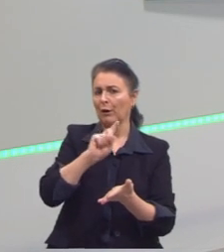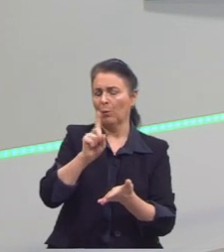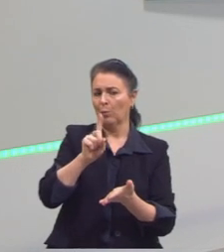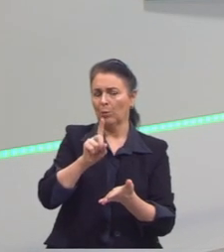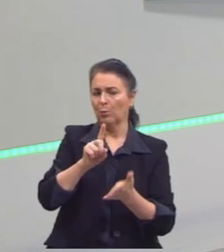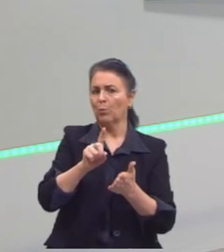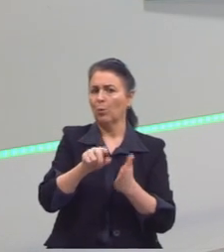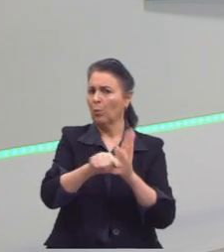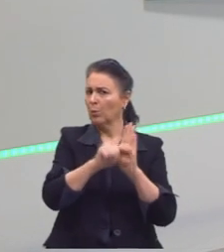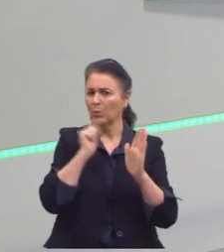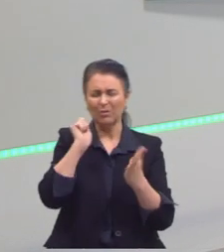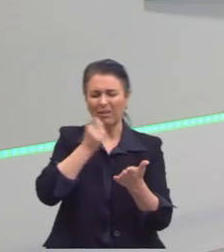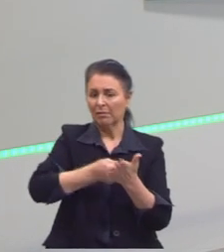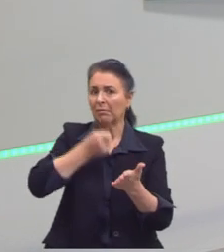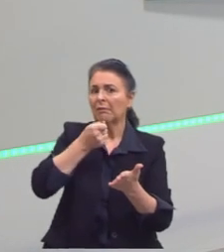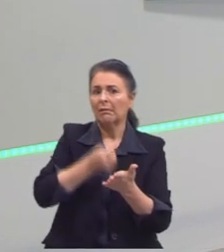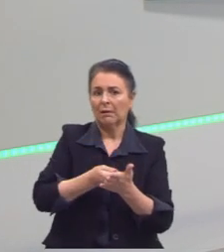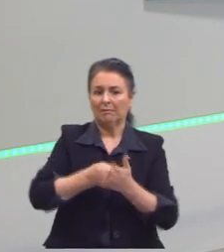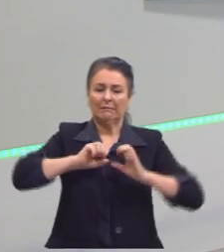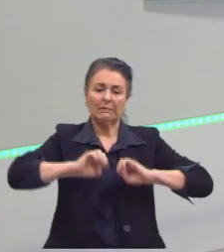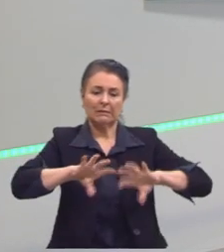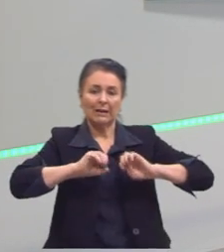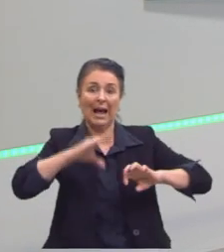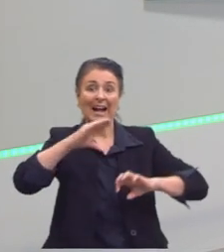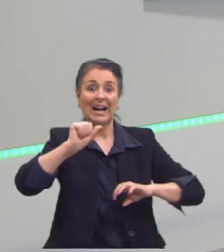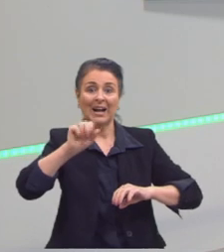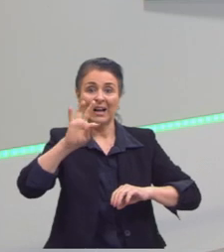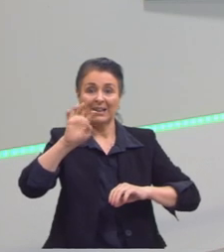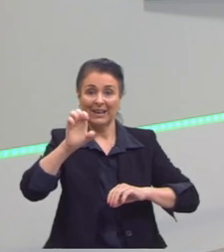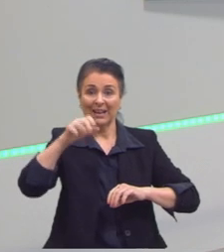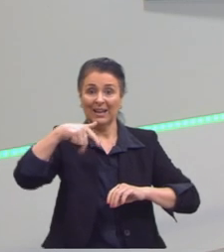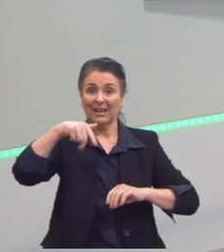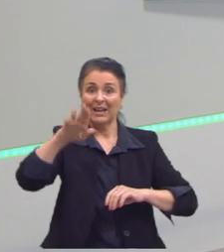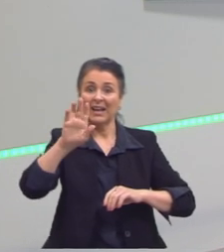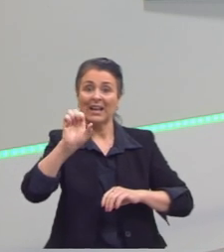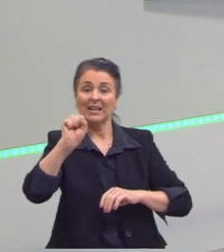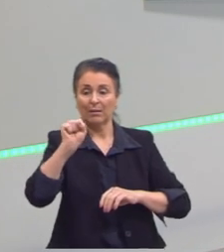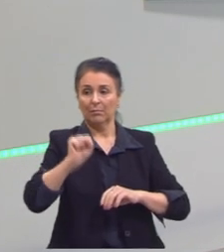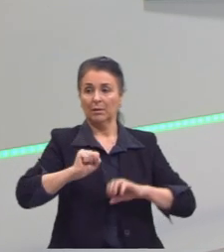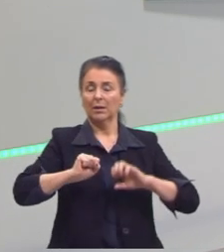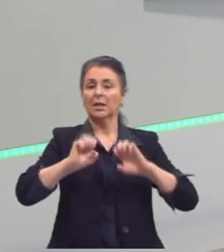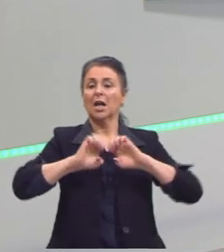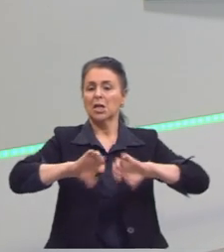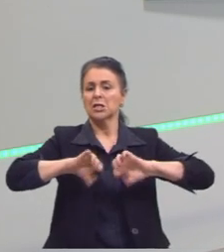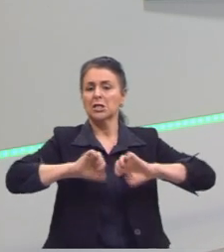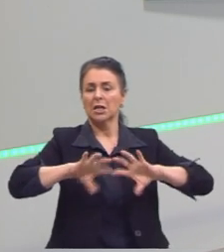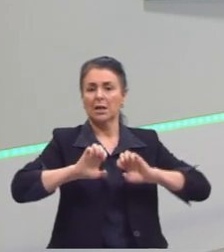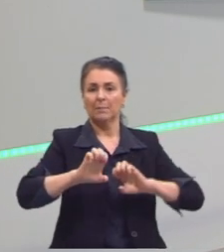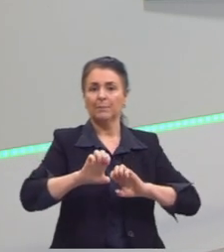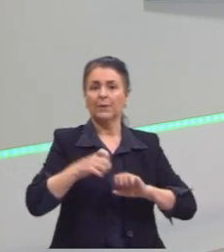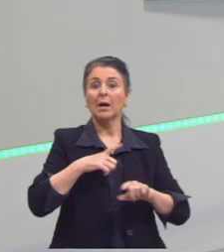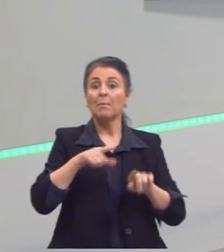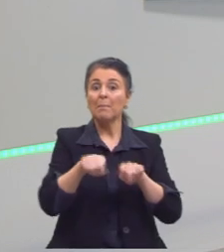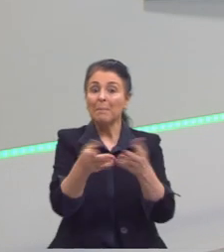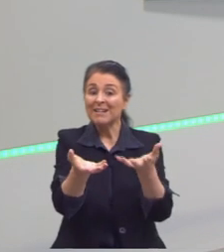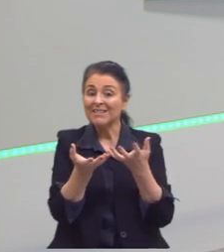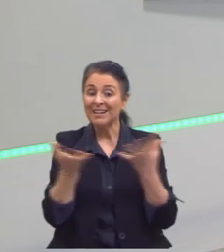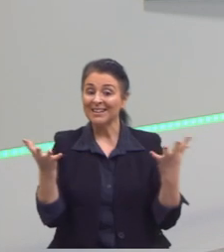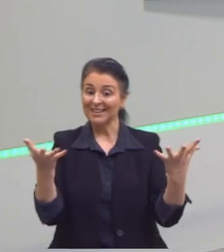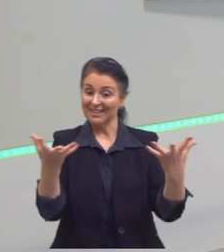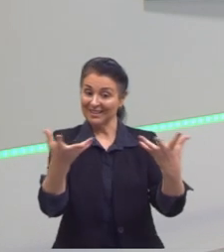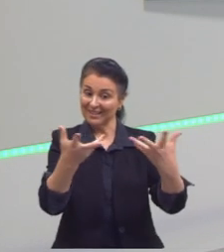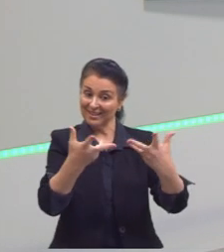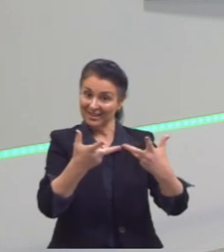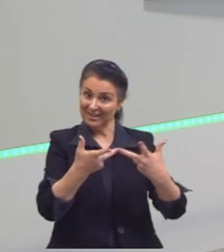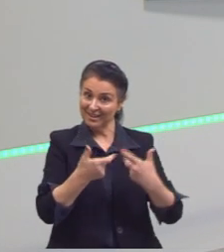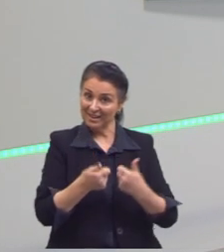fazer dessa forma catequética. Mas ele tem a questão de persuadir a pessoa que está lendo, a pessoa que está ouvindo,